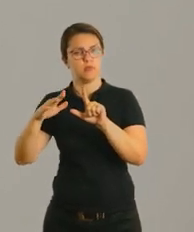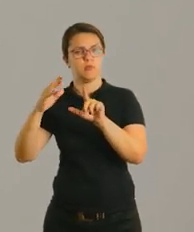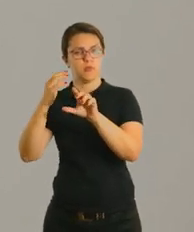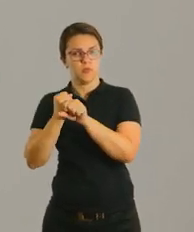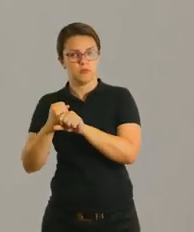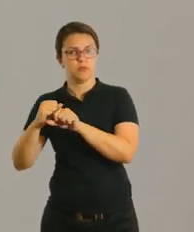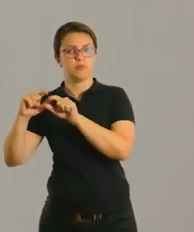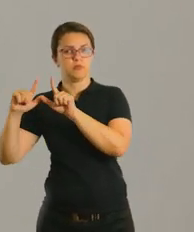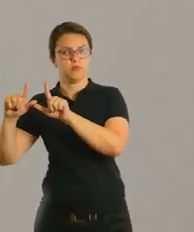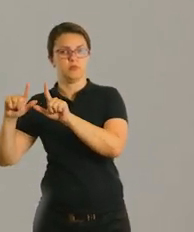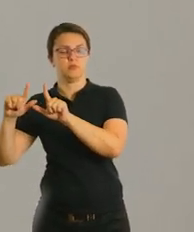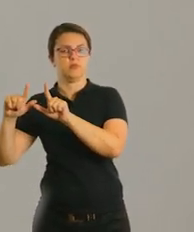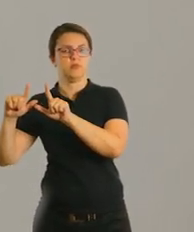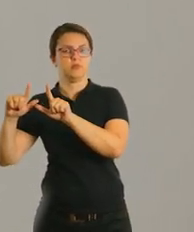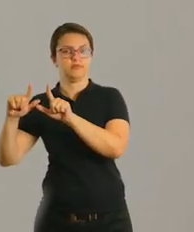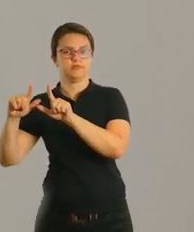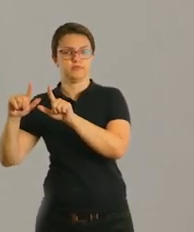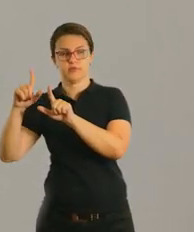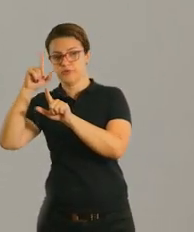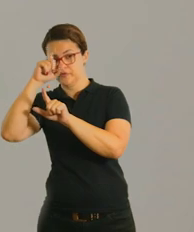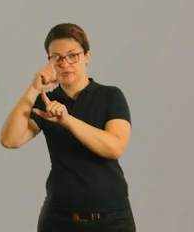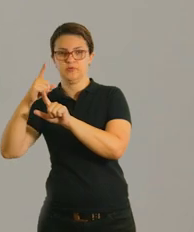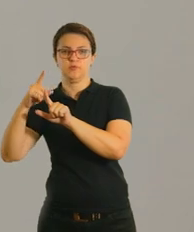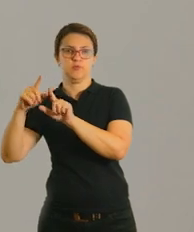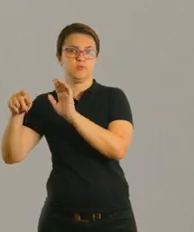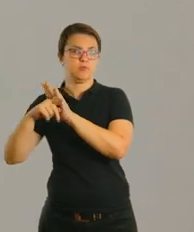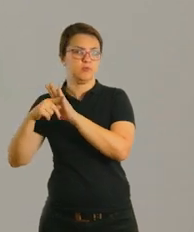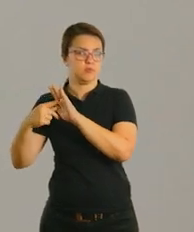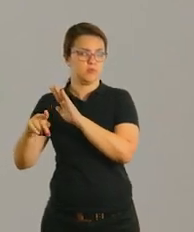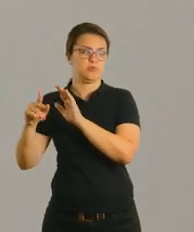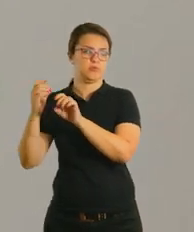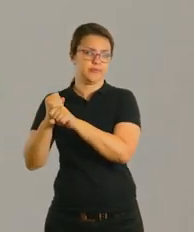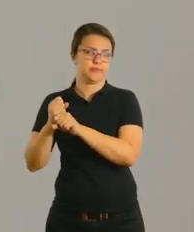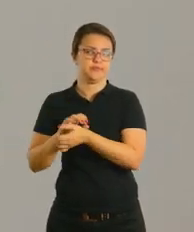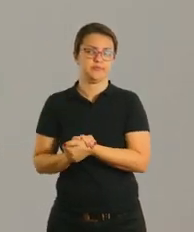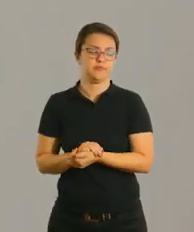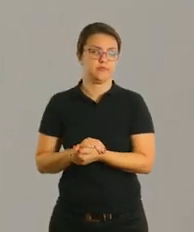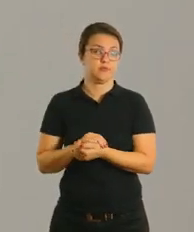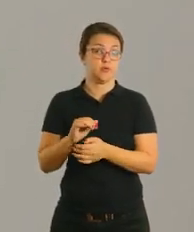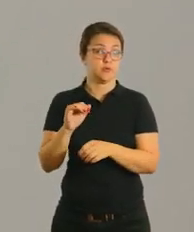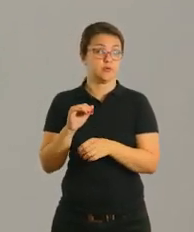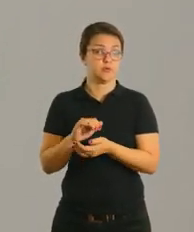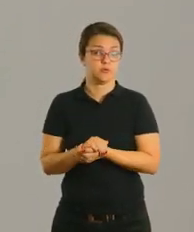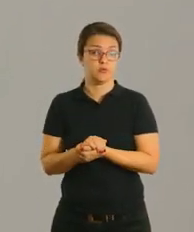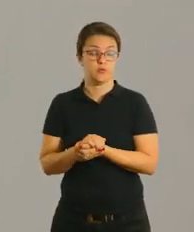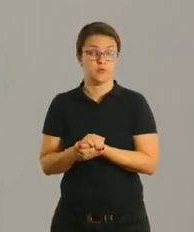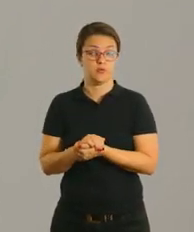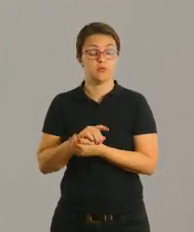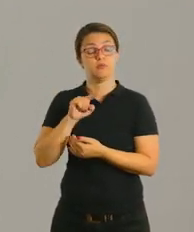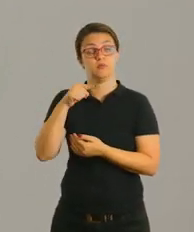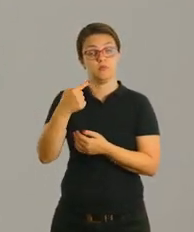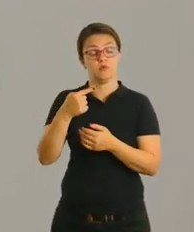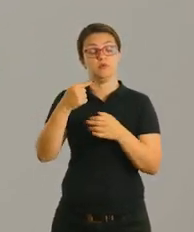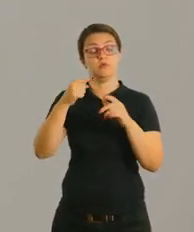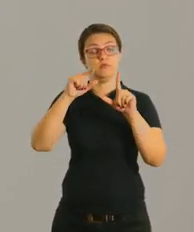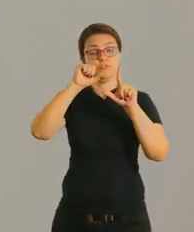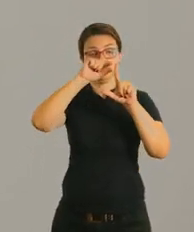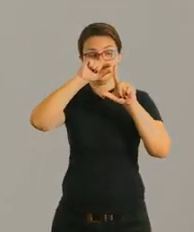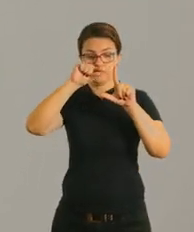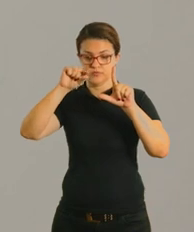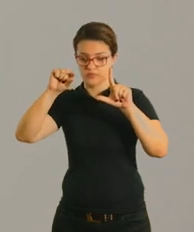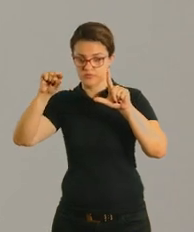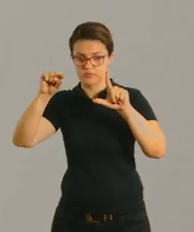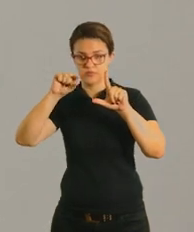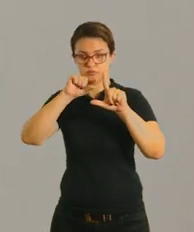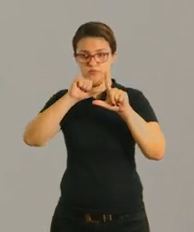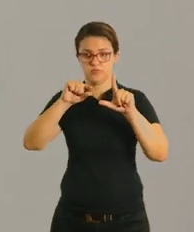vai ser três pontos, ok? Isso é você que vai ter esse controle, tá? Eu vou explicar como que a vai usar isso. Na linha de baixo, você vai colocar